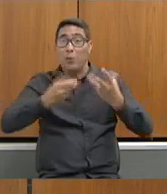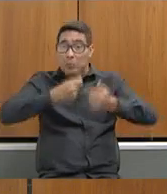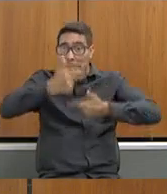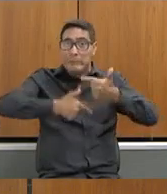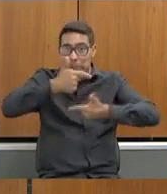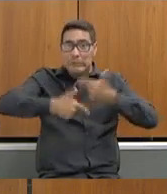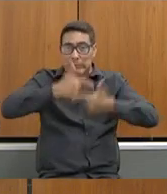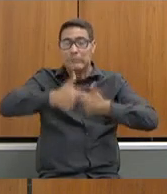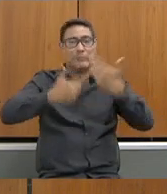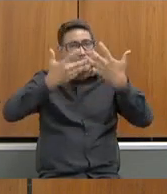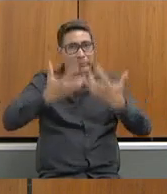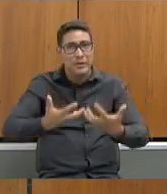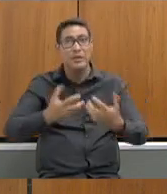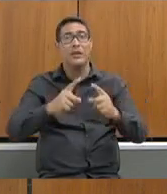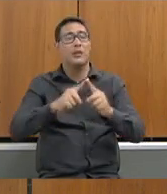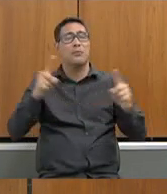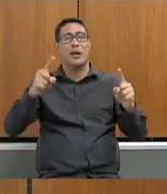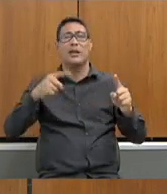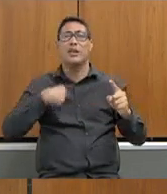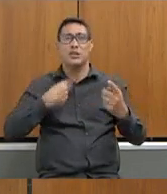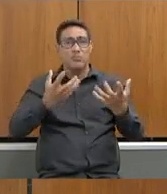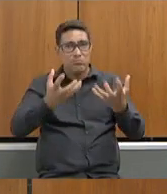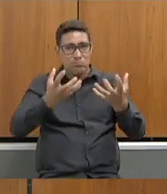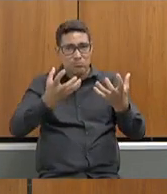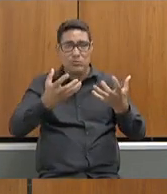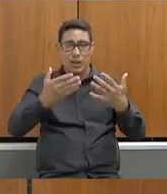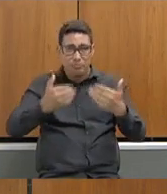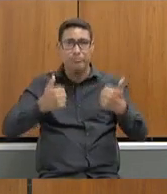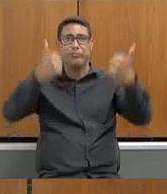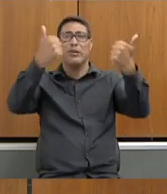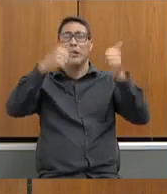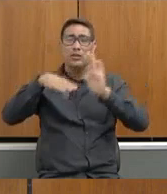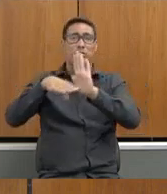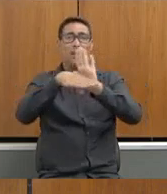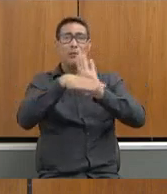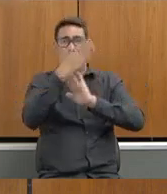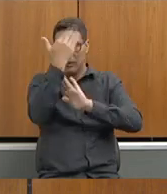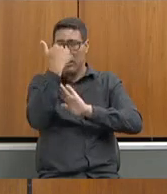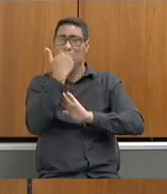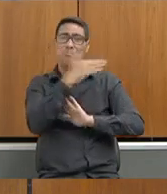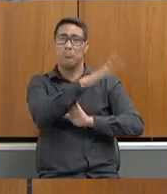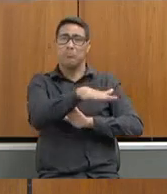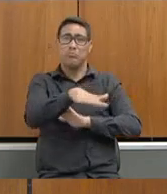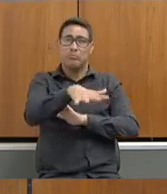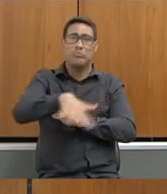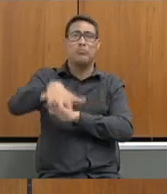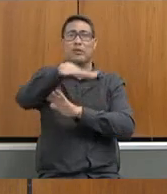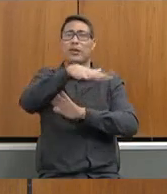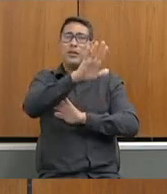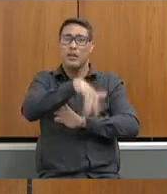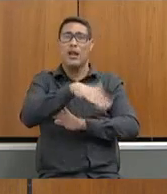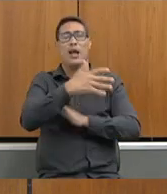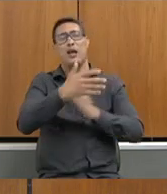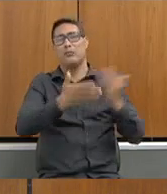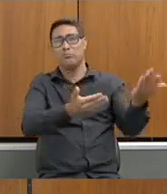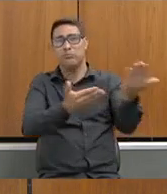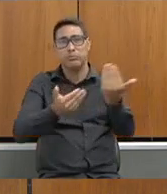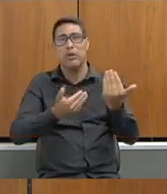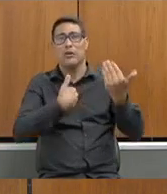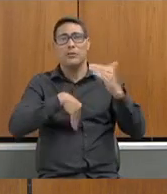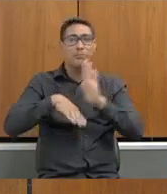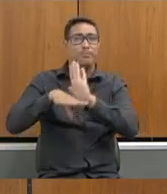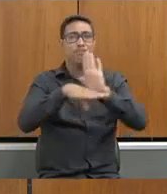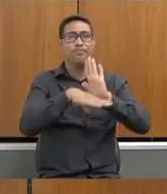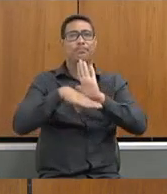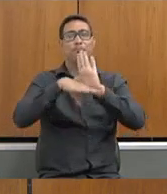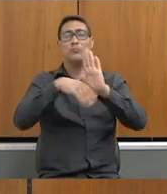vai chegar, porque a gente sabe o a gente está fazendo é para essa moçada, para a criançada que está lá. e é isso. Quando a gente traz um